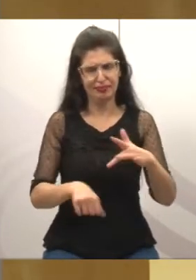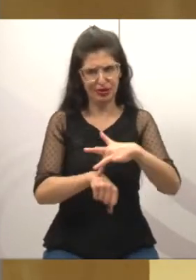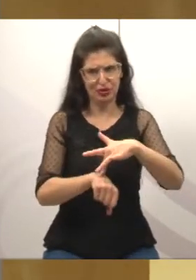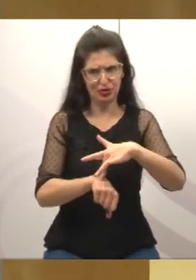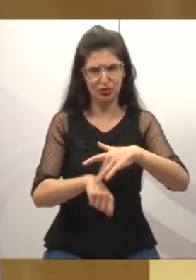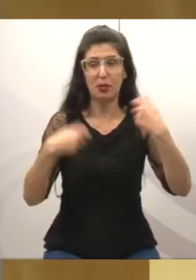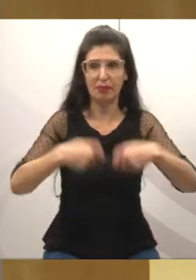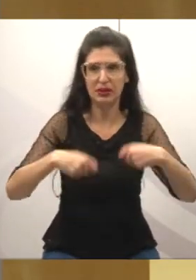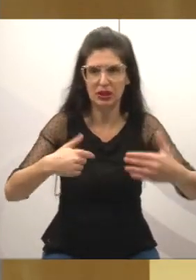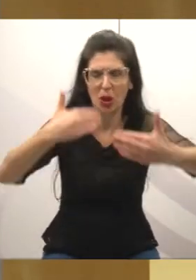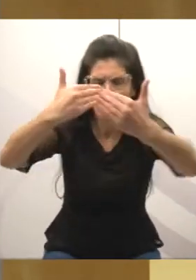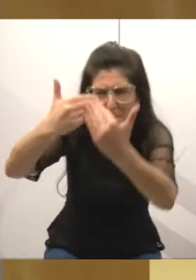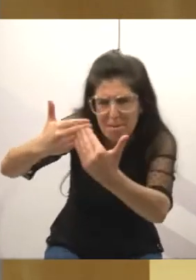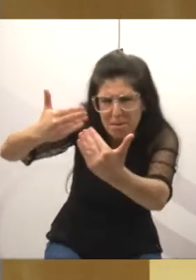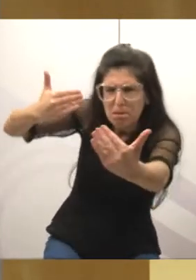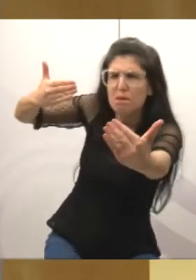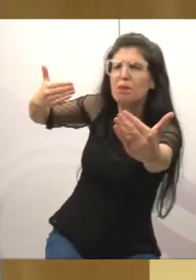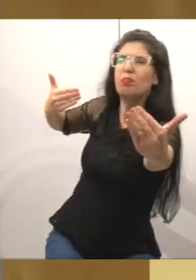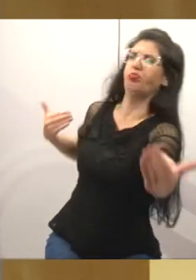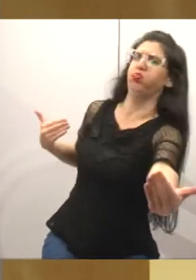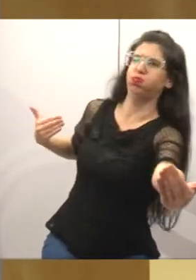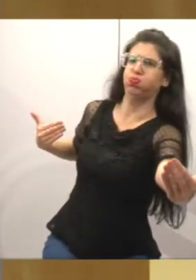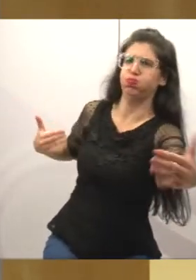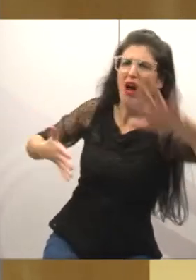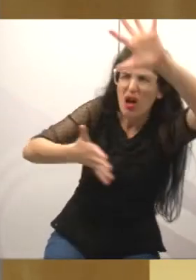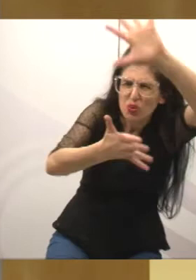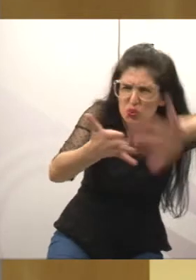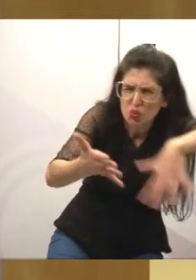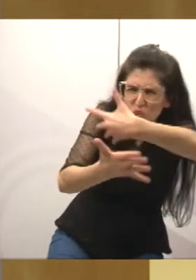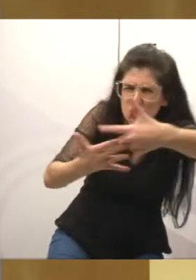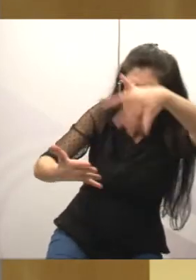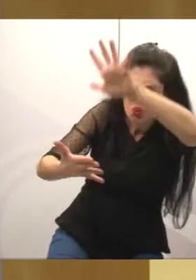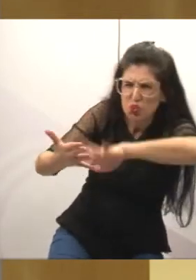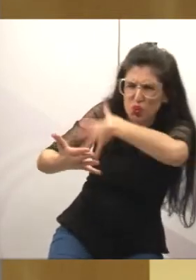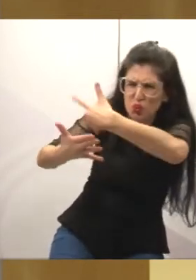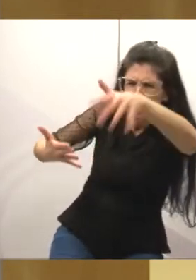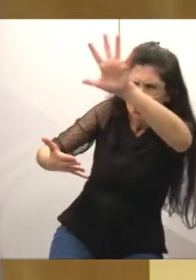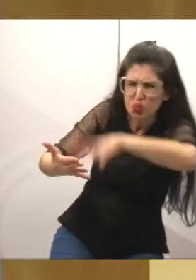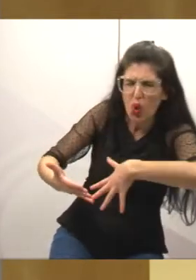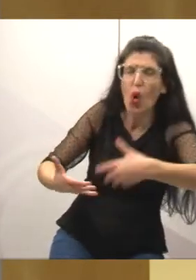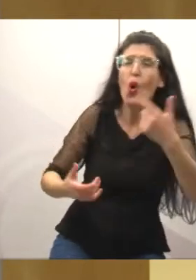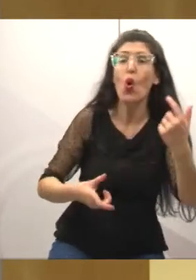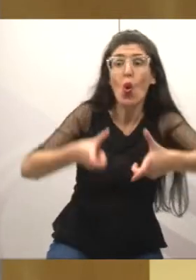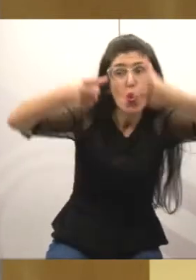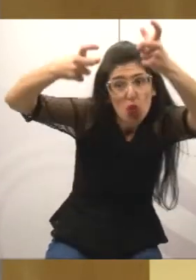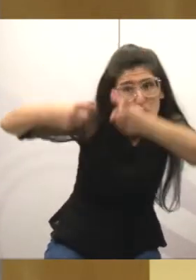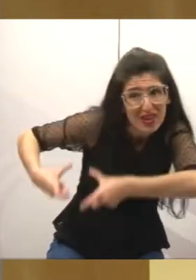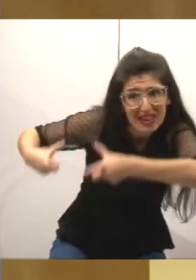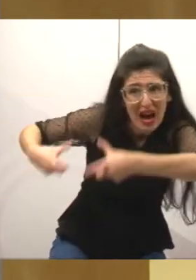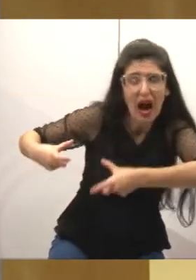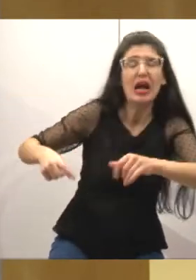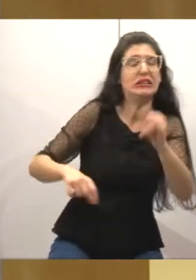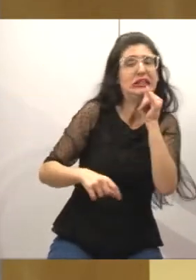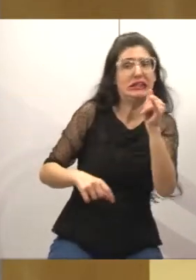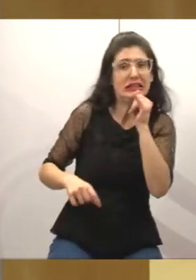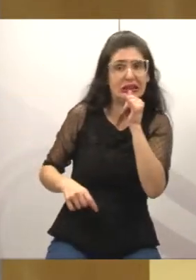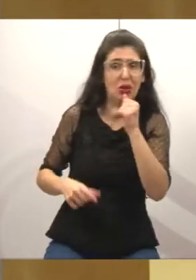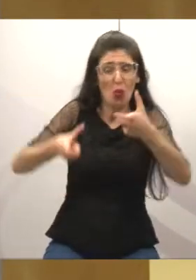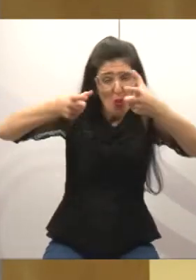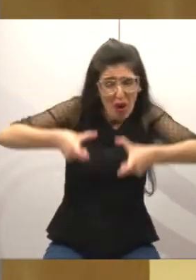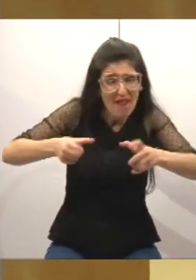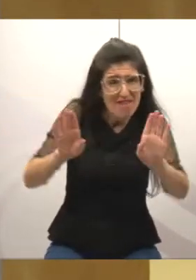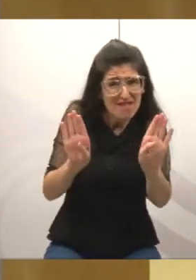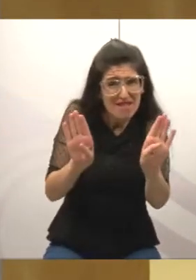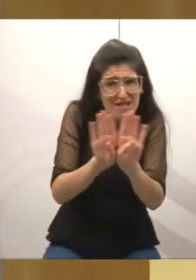Fazer um cercado com alambrado para que as pessoas possam chegar quando estiver fechado, ter um